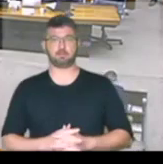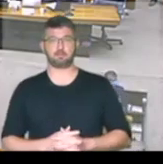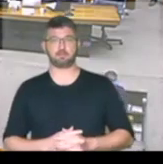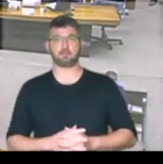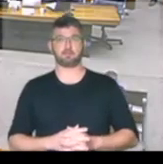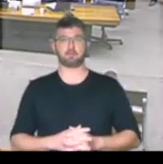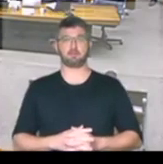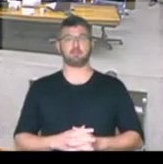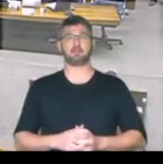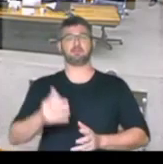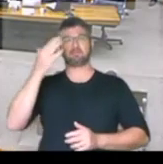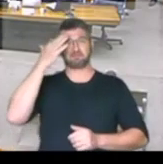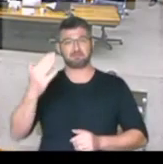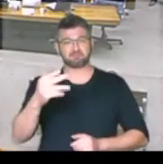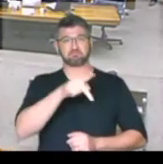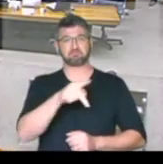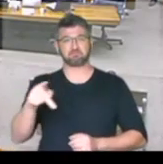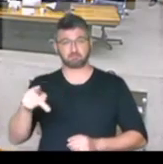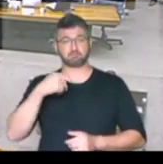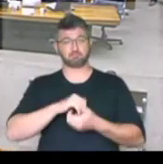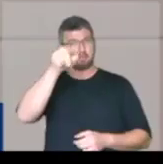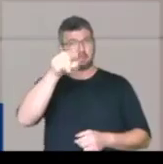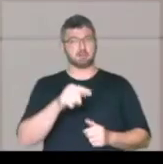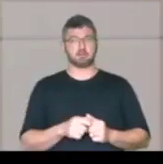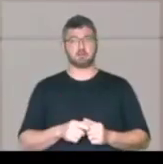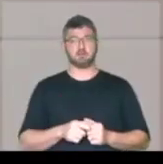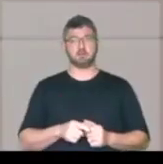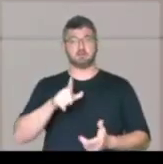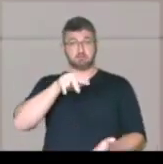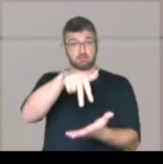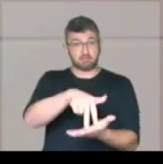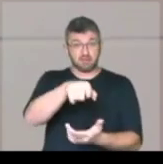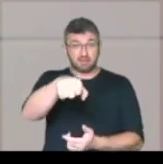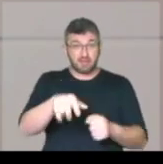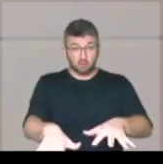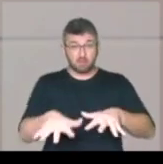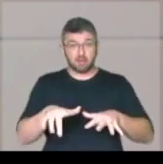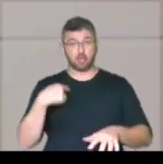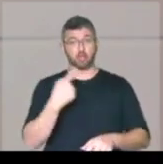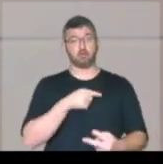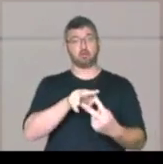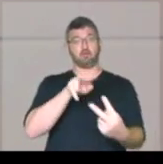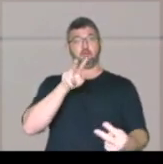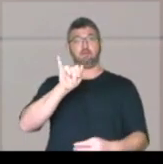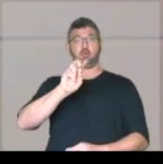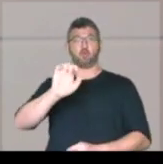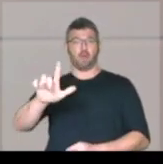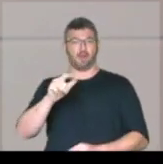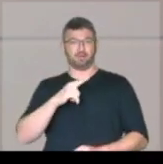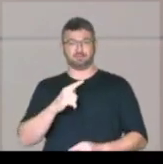Senhor presidente, nesse plenário em que vossa excelência está fisicamente agora, em que nós todos estamos virtualmente,